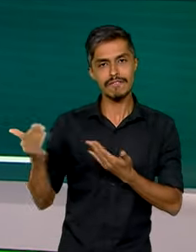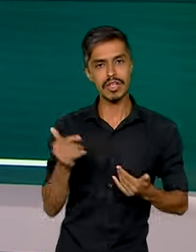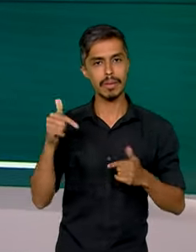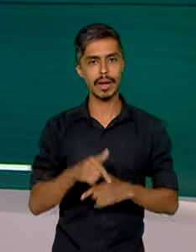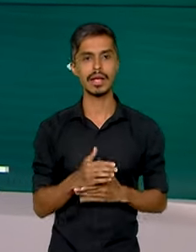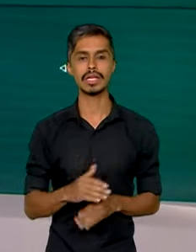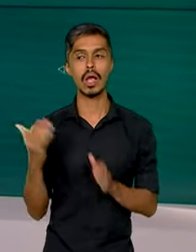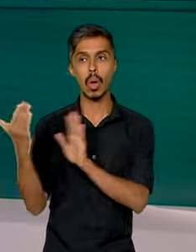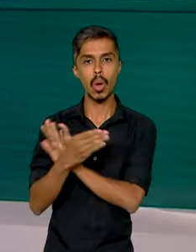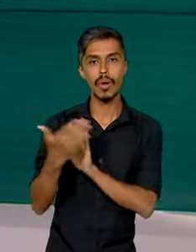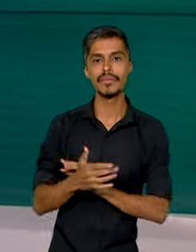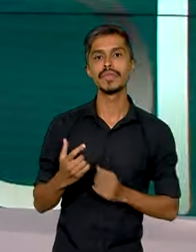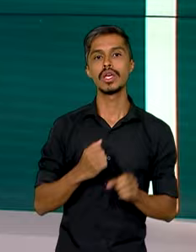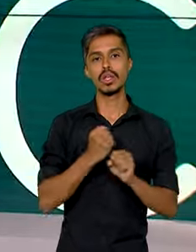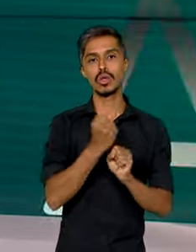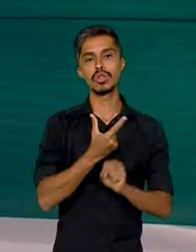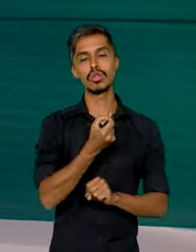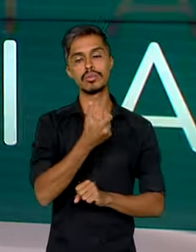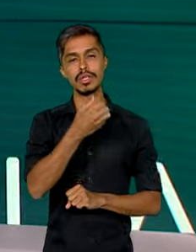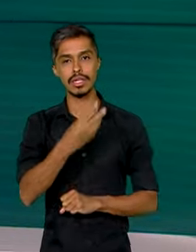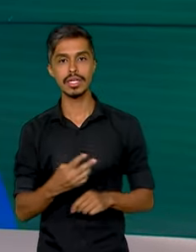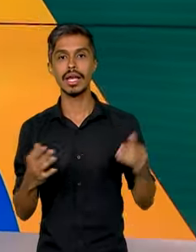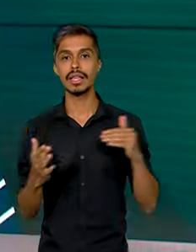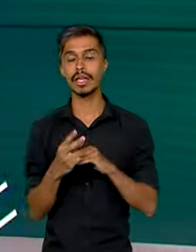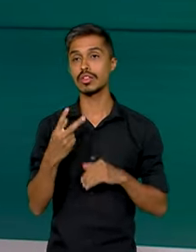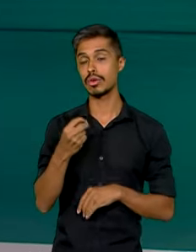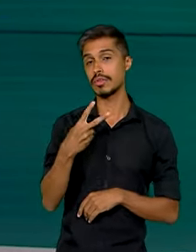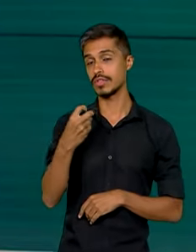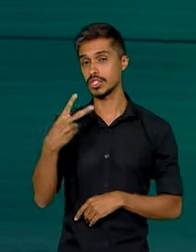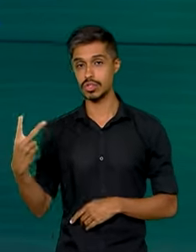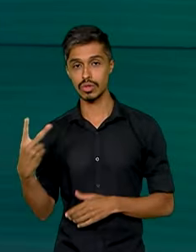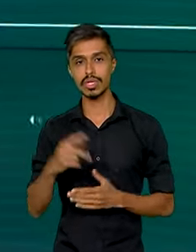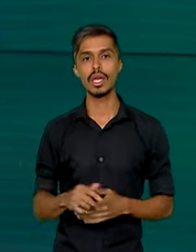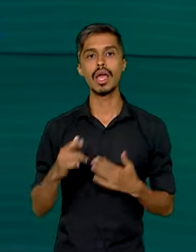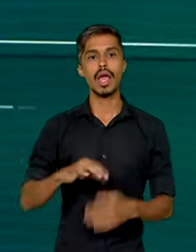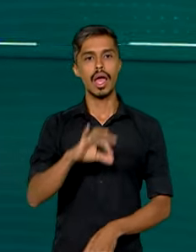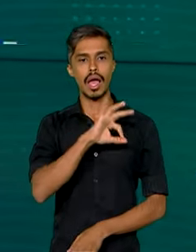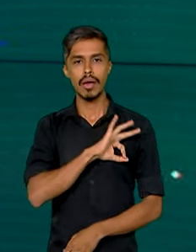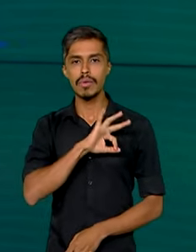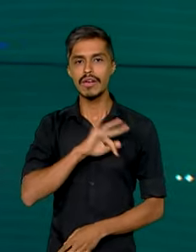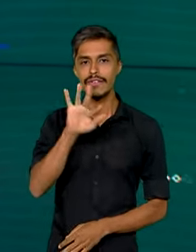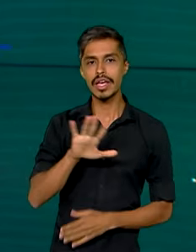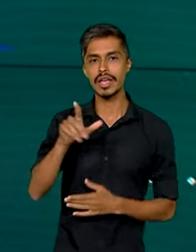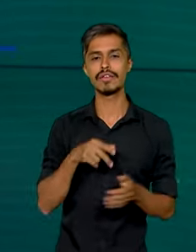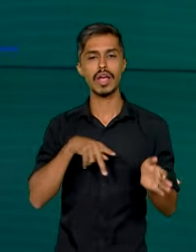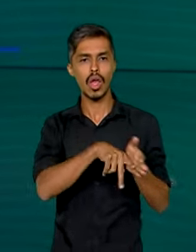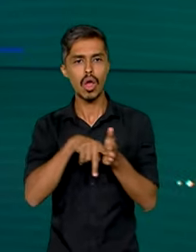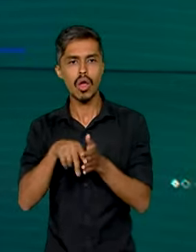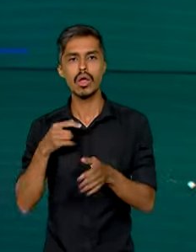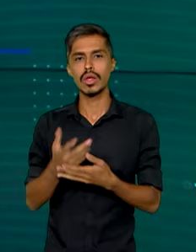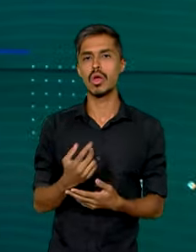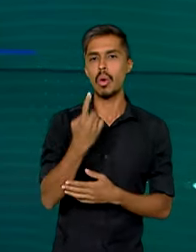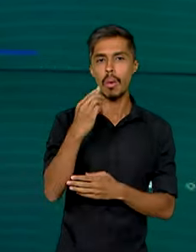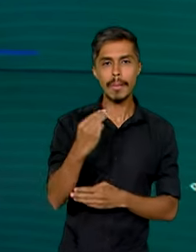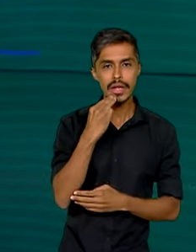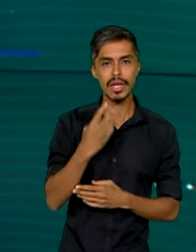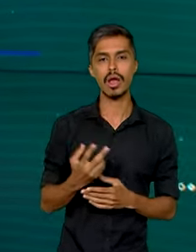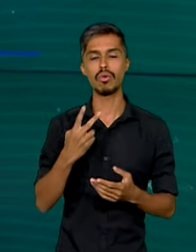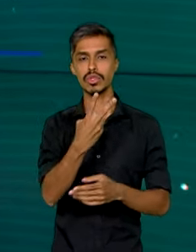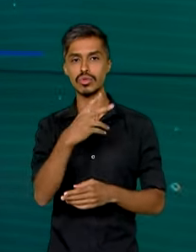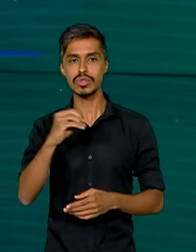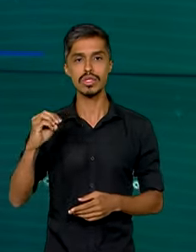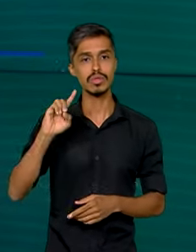e 2022, a Polícia Federal fez cerca de 1 milhão e 200 mil registros de residência